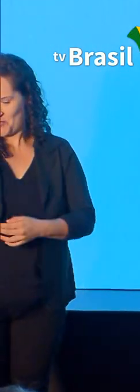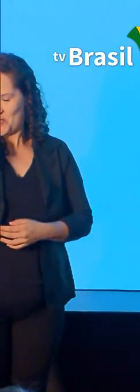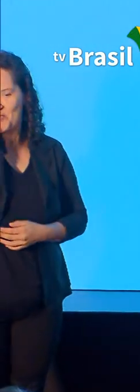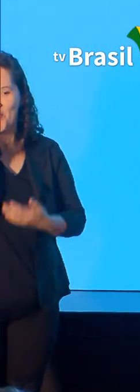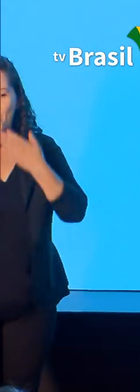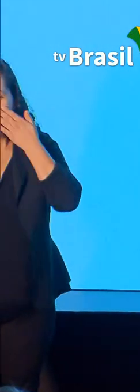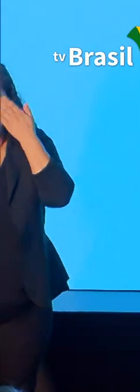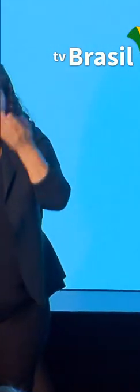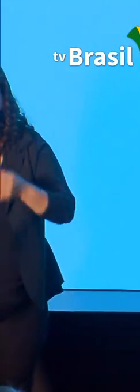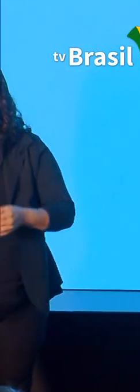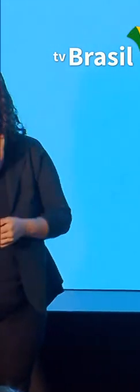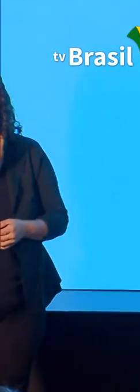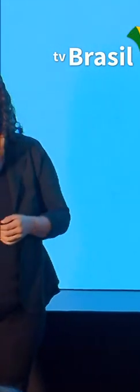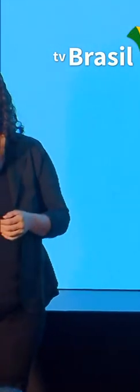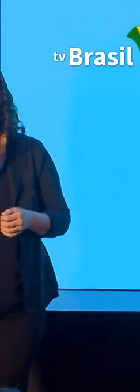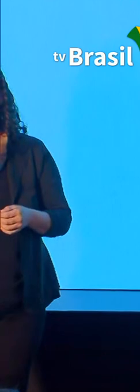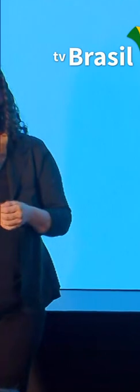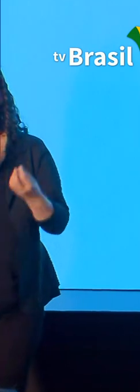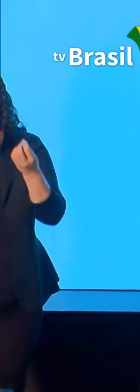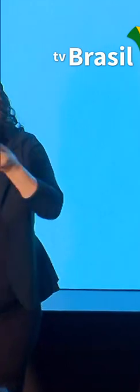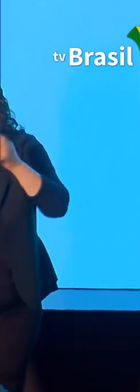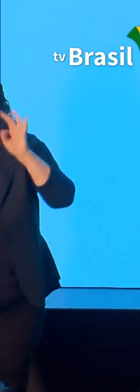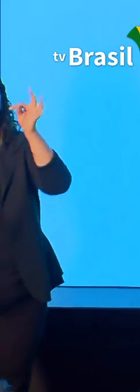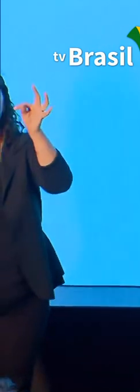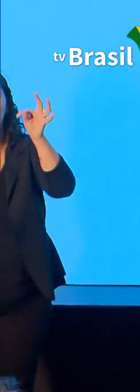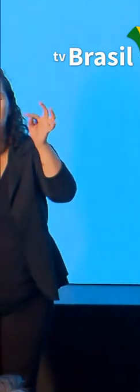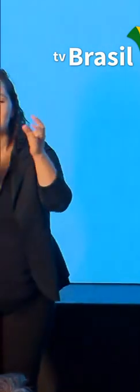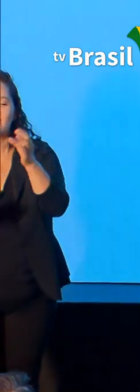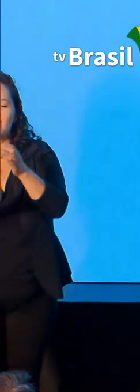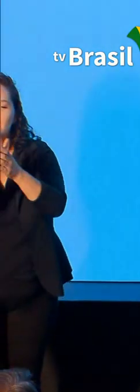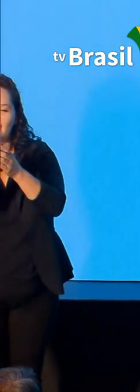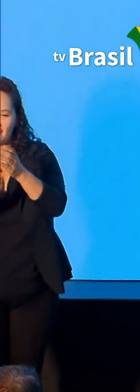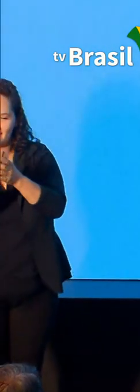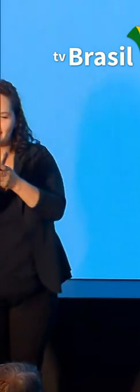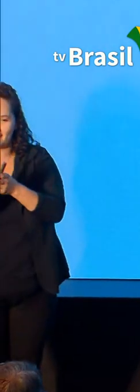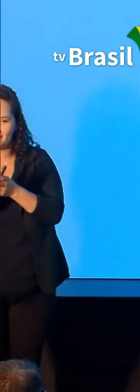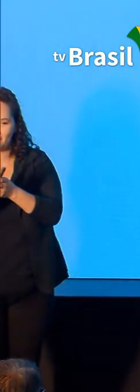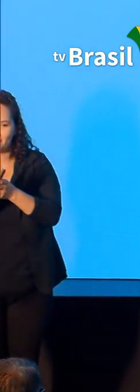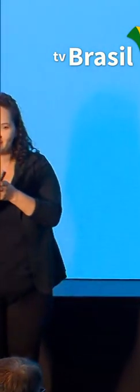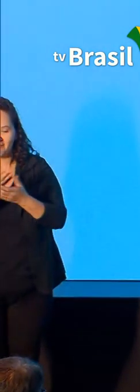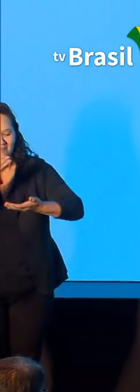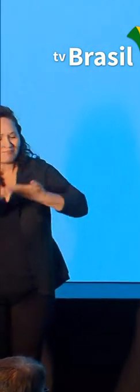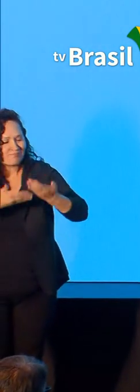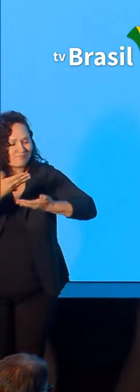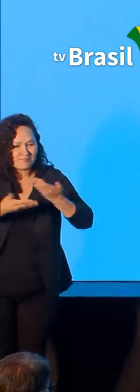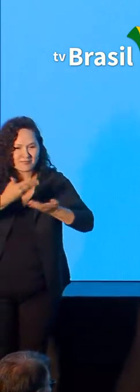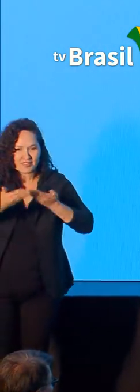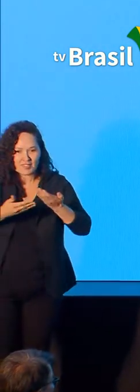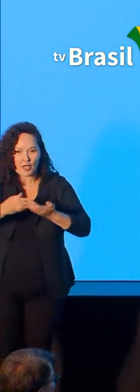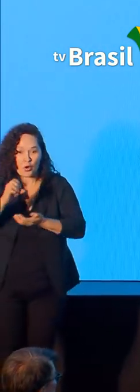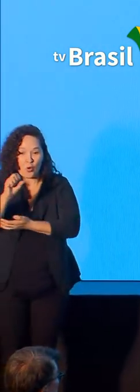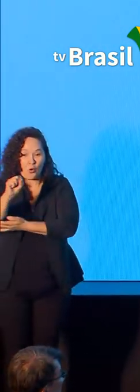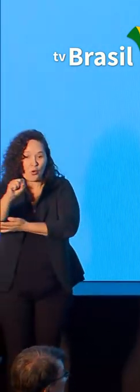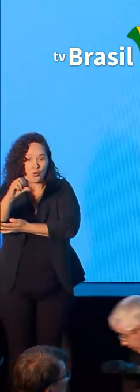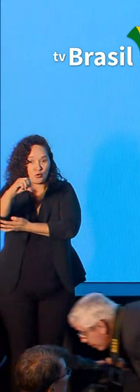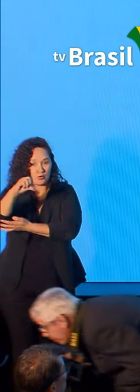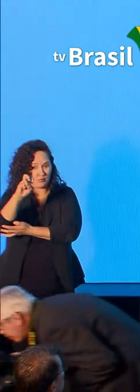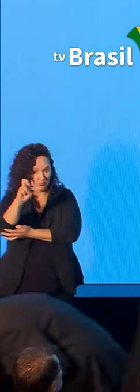apresentar um pouquinho sobre a solução tecnológica que foi feita para atender à medida provisória 895.